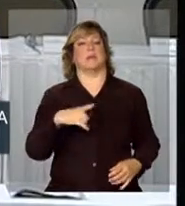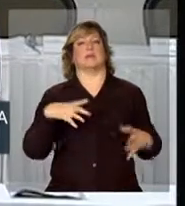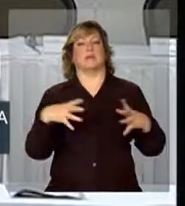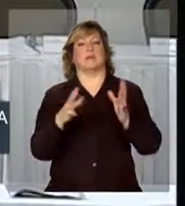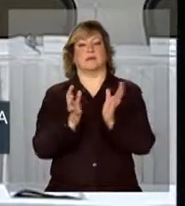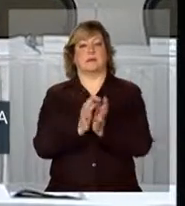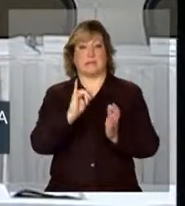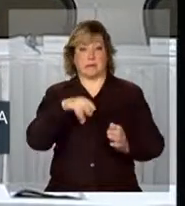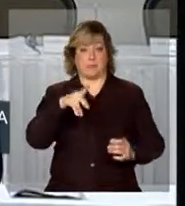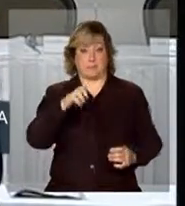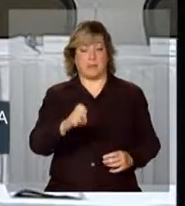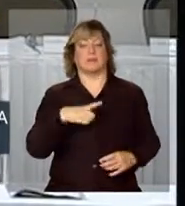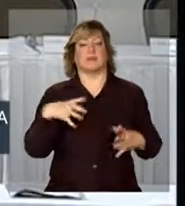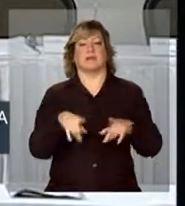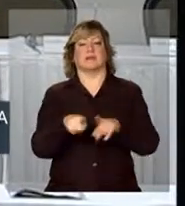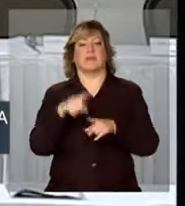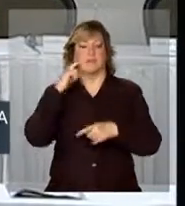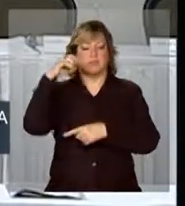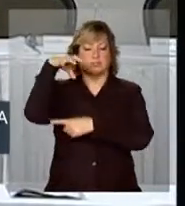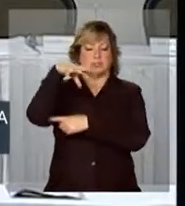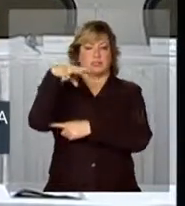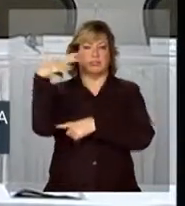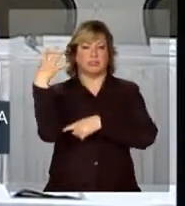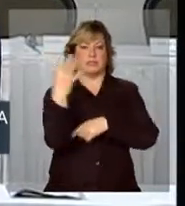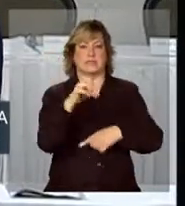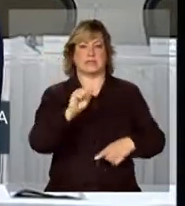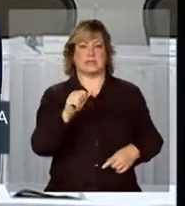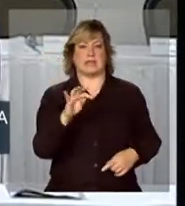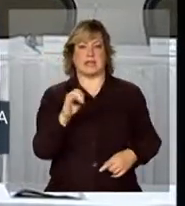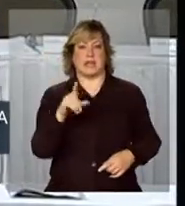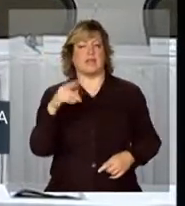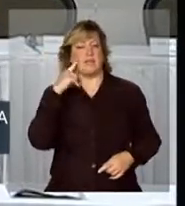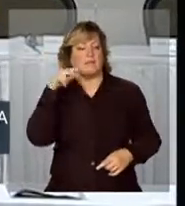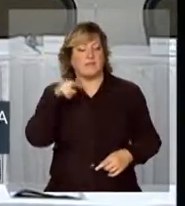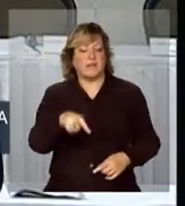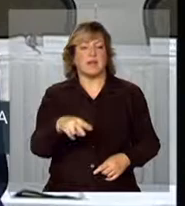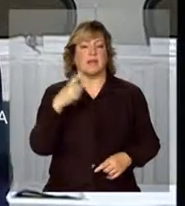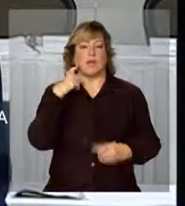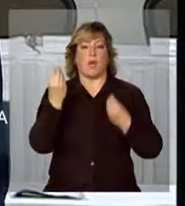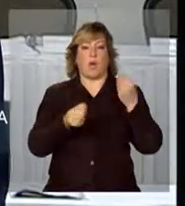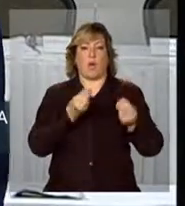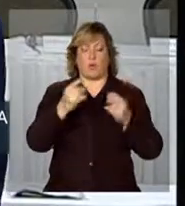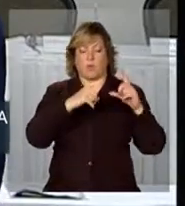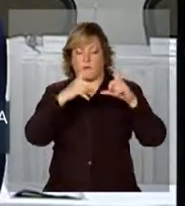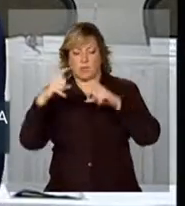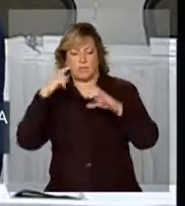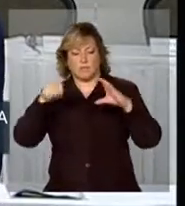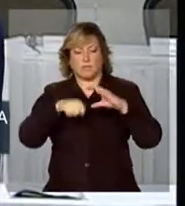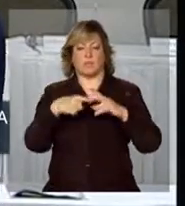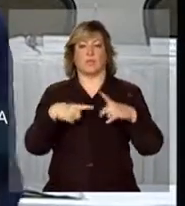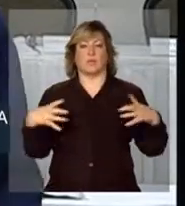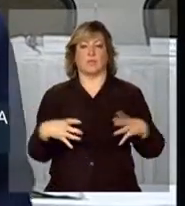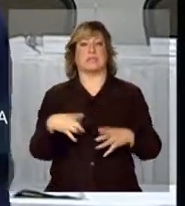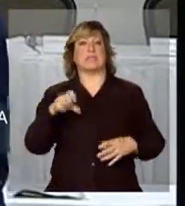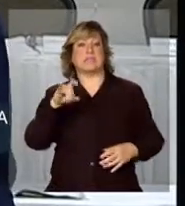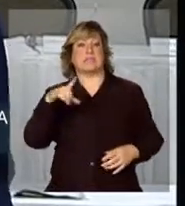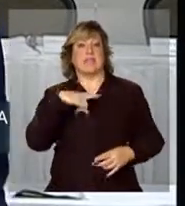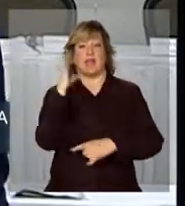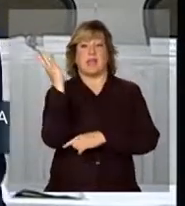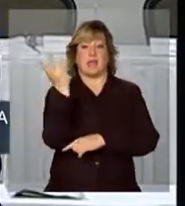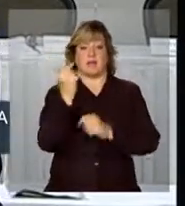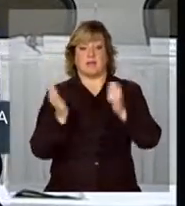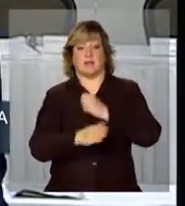imagens de satélite. E são essas imagens que ajudam a dizer, por exemplo, se existe uma área desmatada recentemente e com